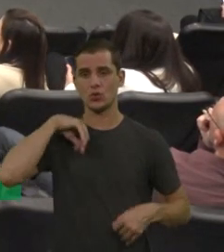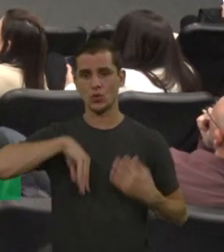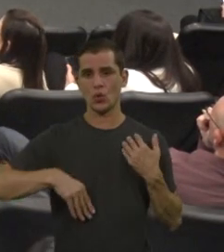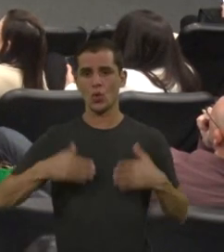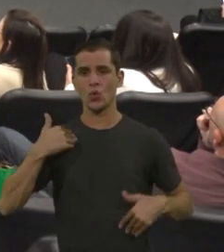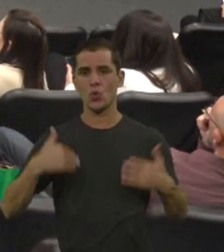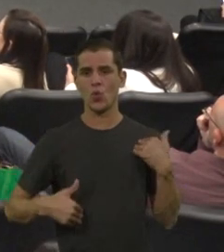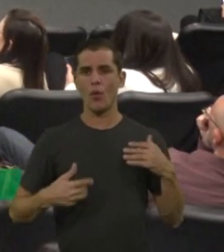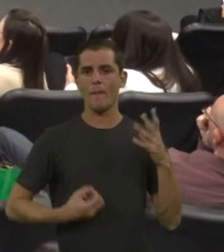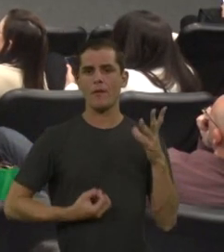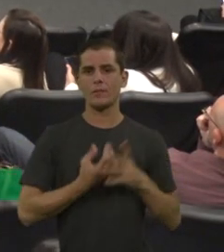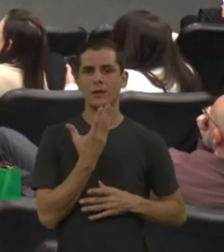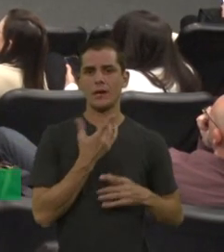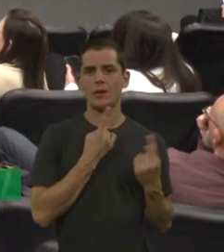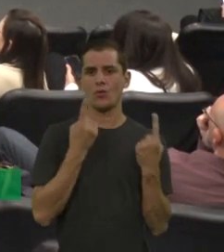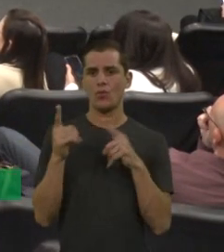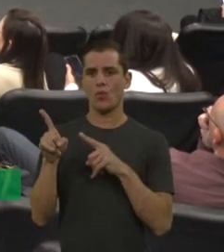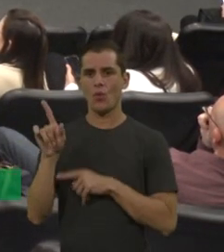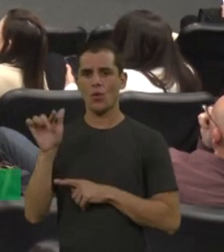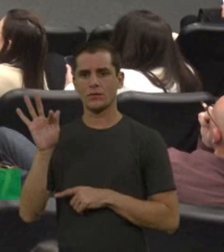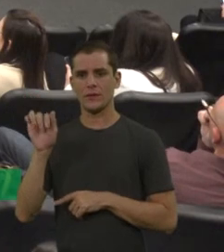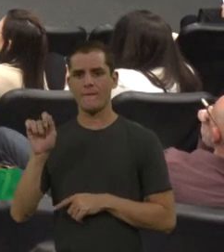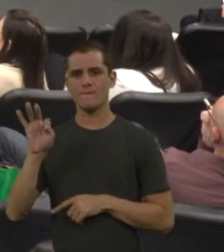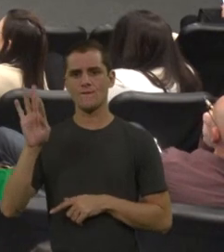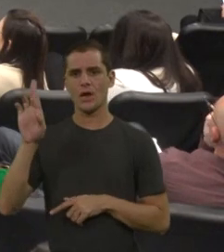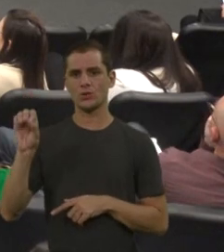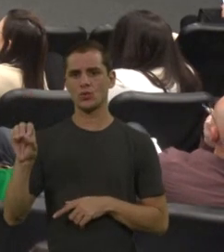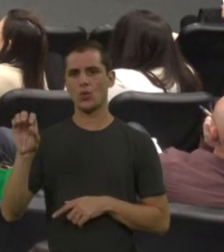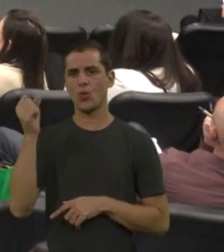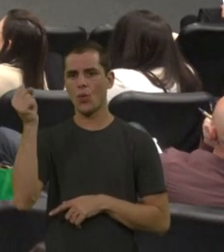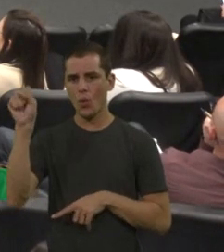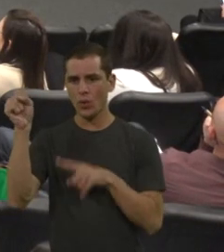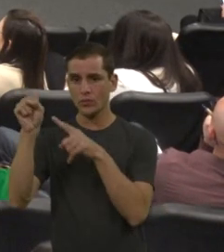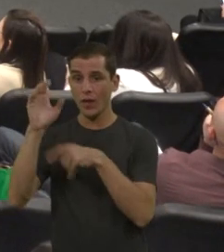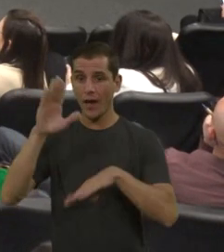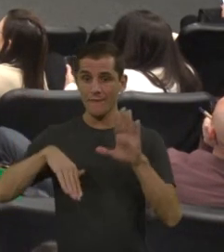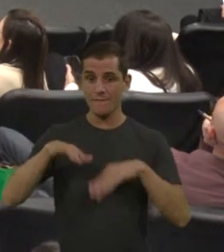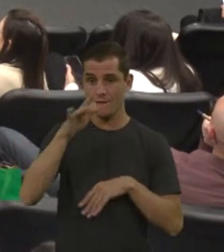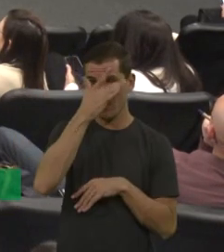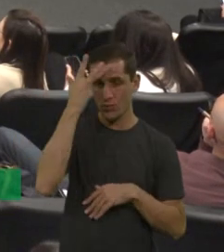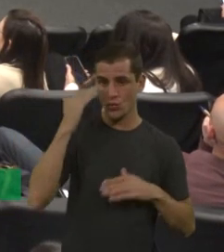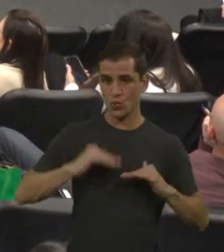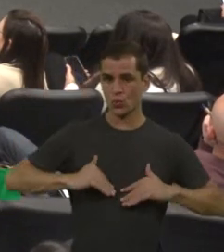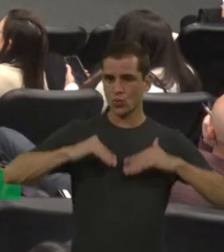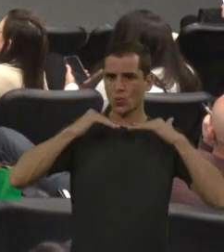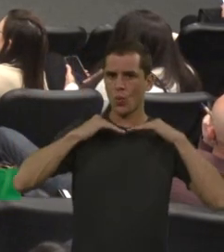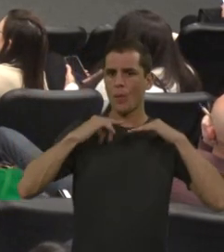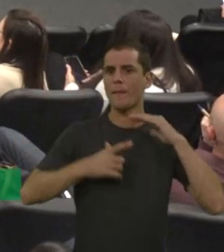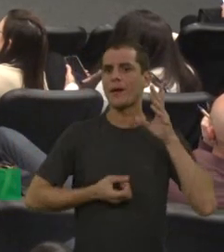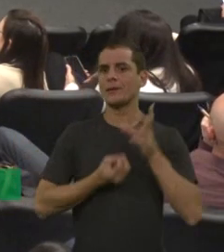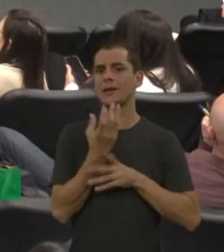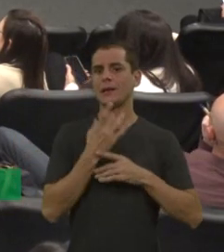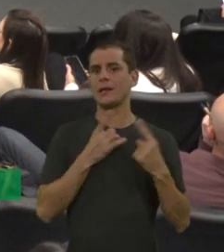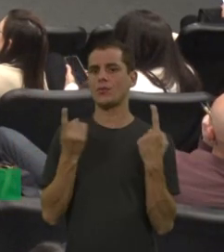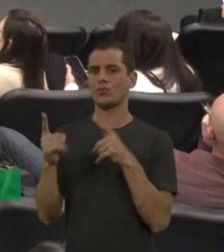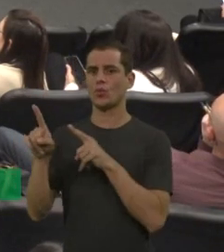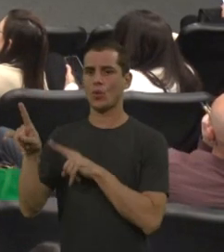para que o indivíduo volte a tolerar o fator 8 com outros agentes. Mas esse é mais raro.